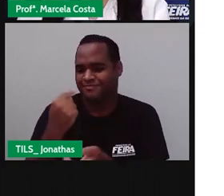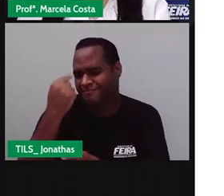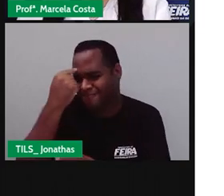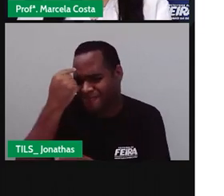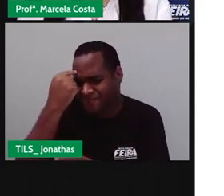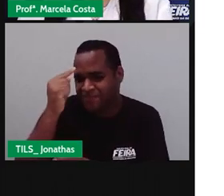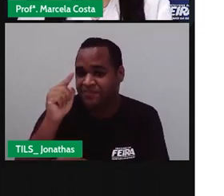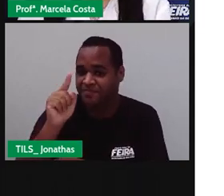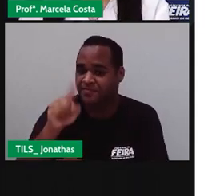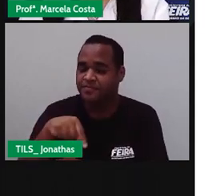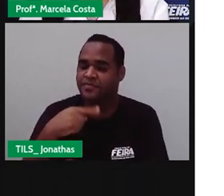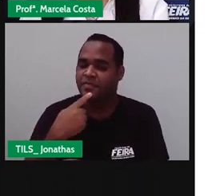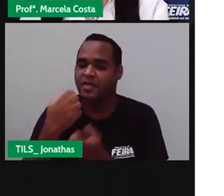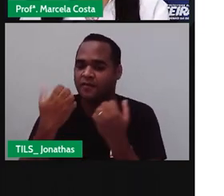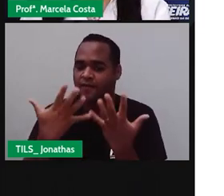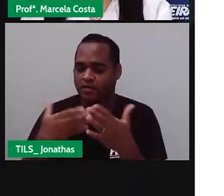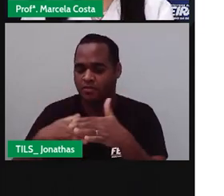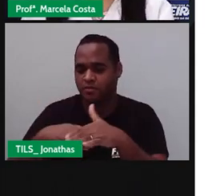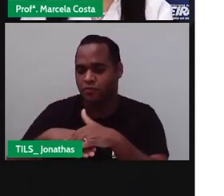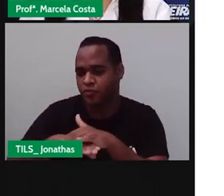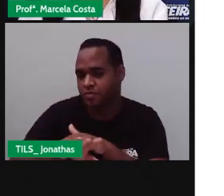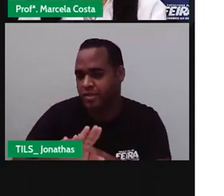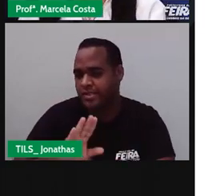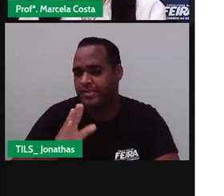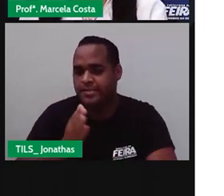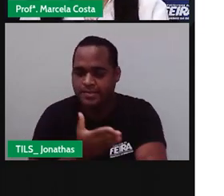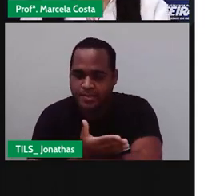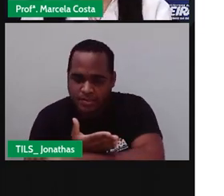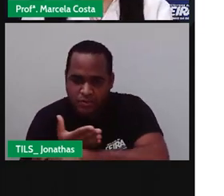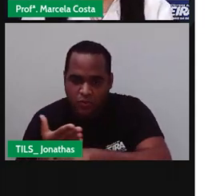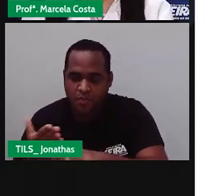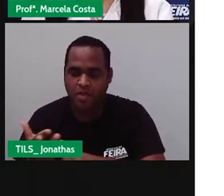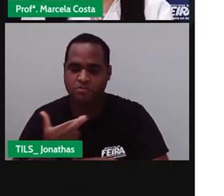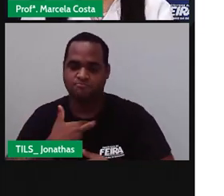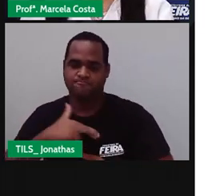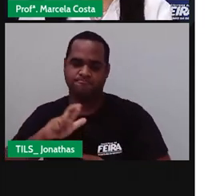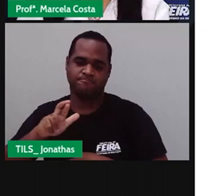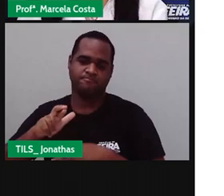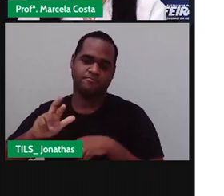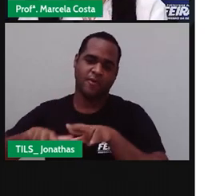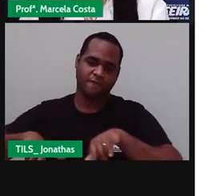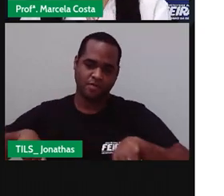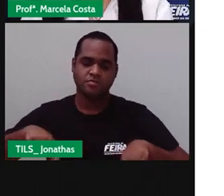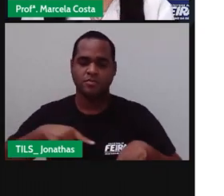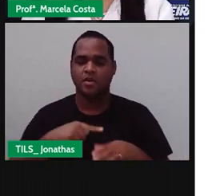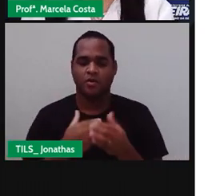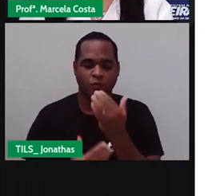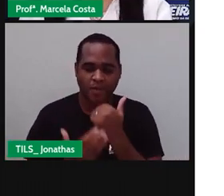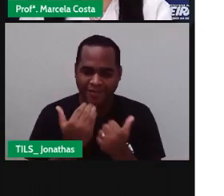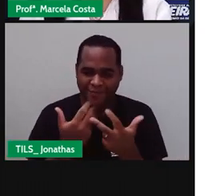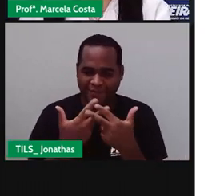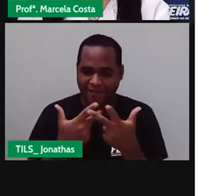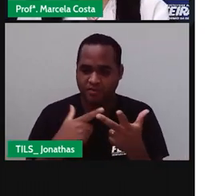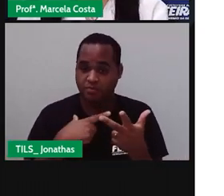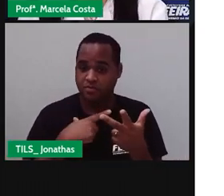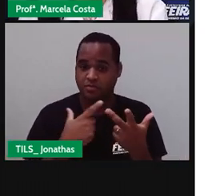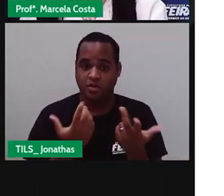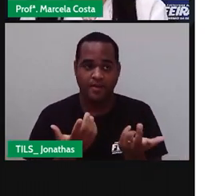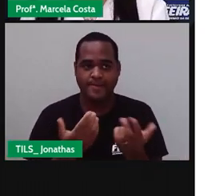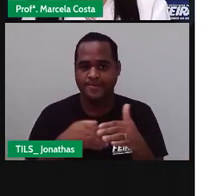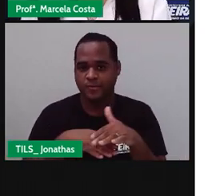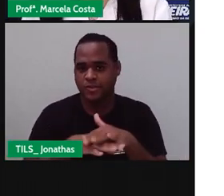ter costumes diferentes, religiões diferentes, comidas diferentes, comidas acostumar,